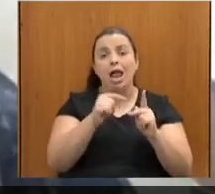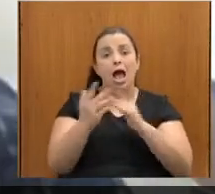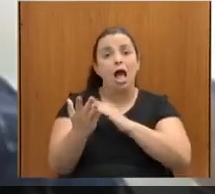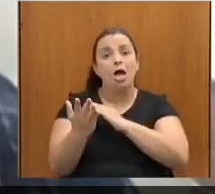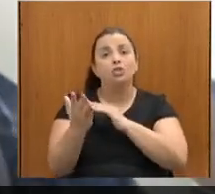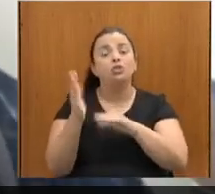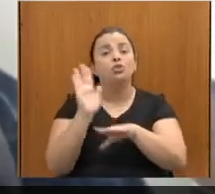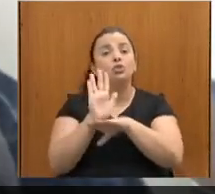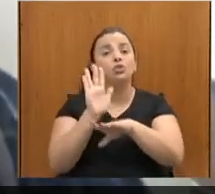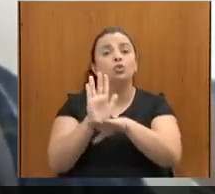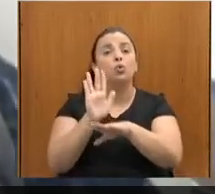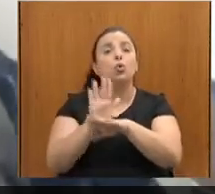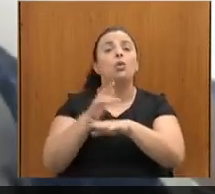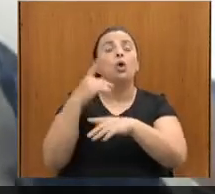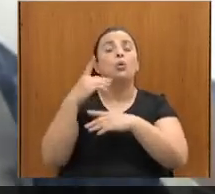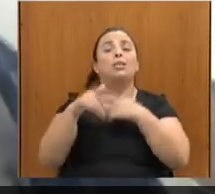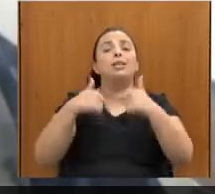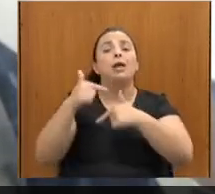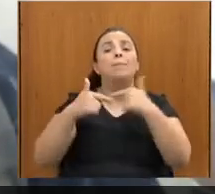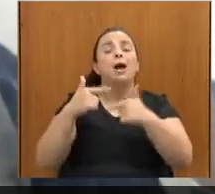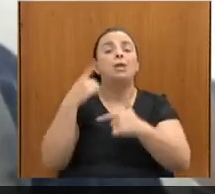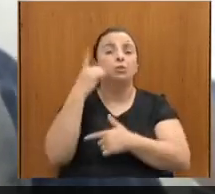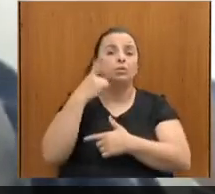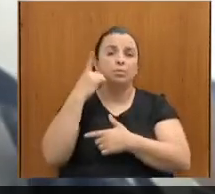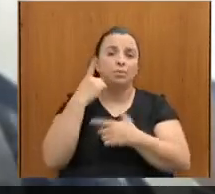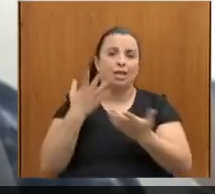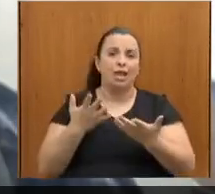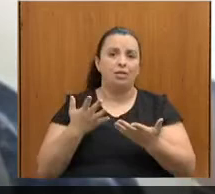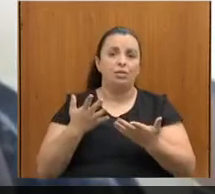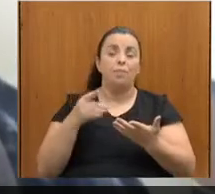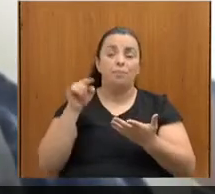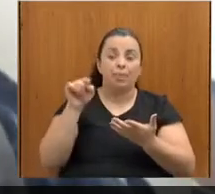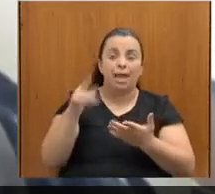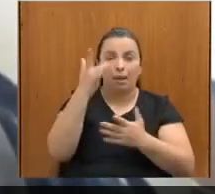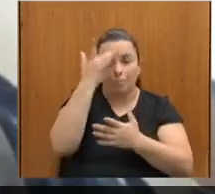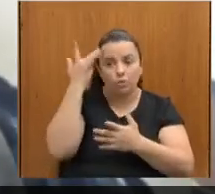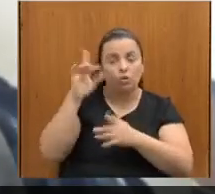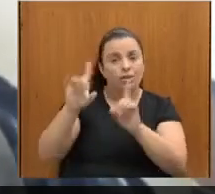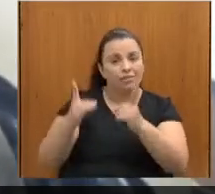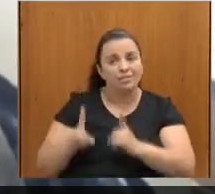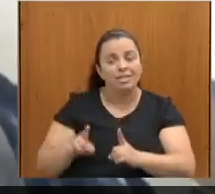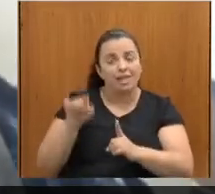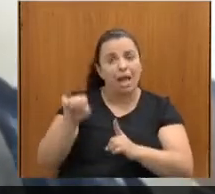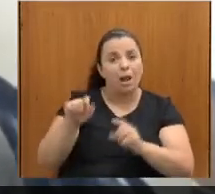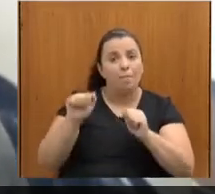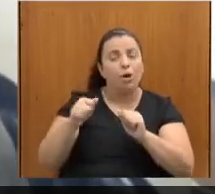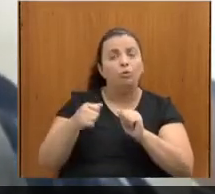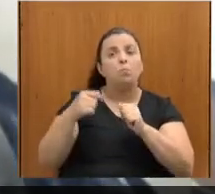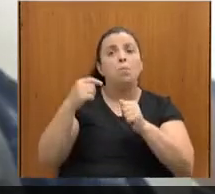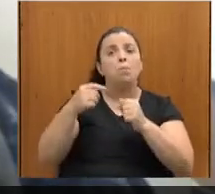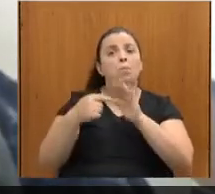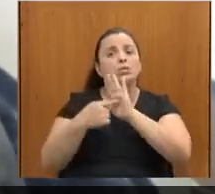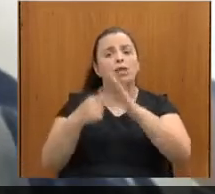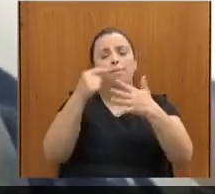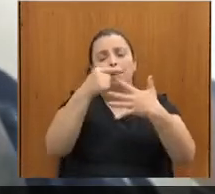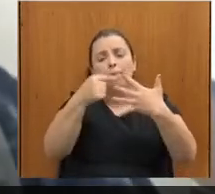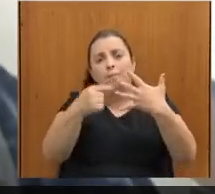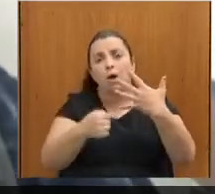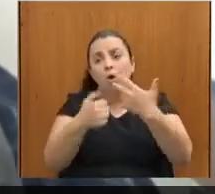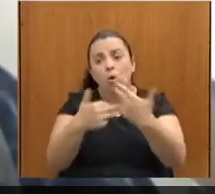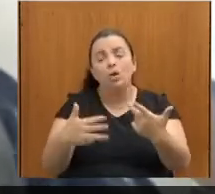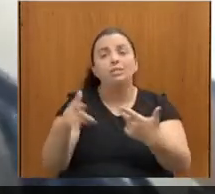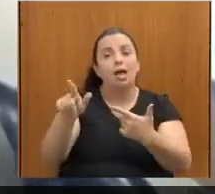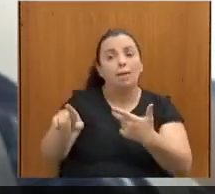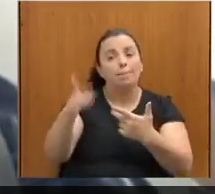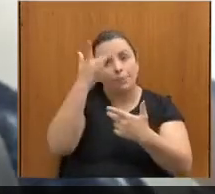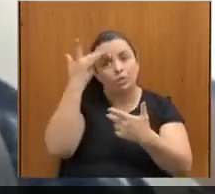trabalho de dizer para vocês o que é necessário para o segmento de pessoas com deficiência. A legislação, ela sim, é uma